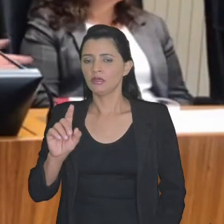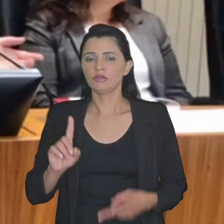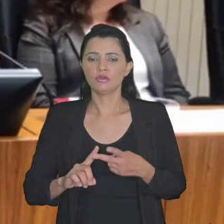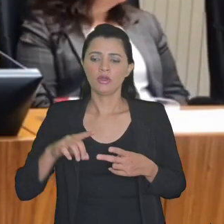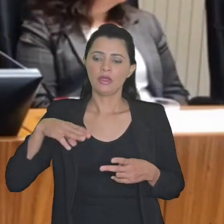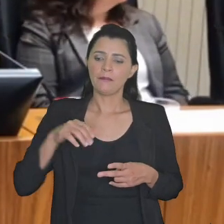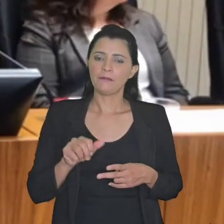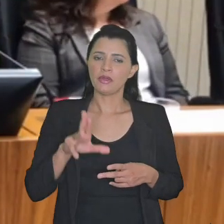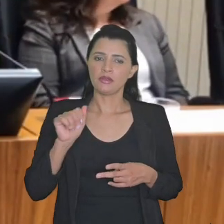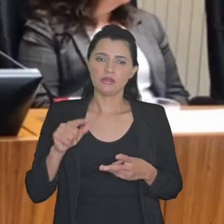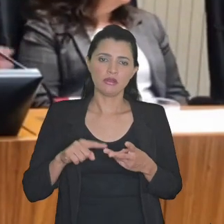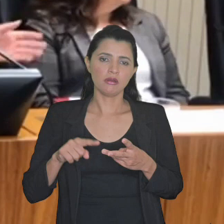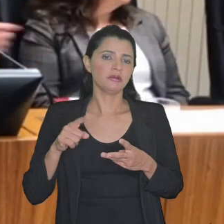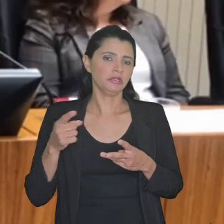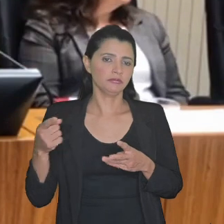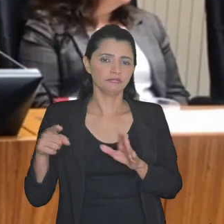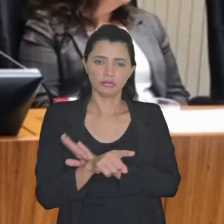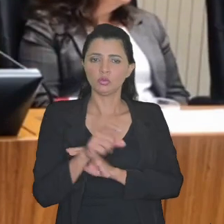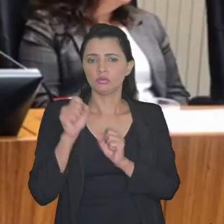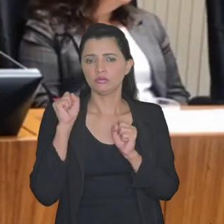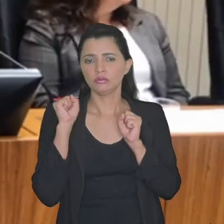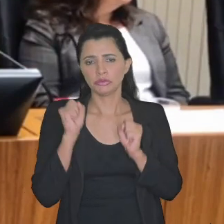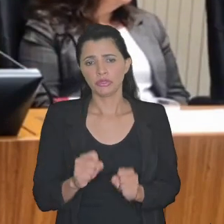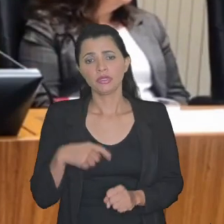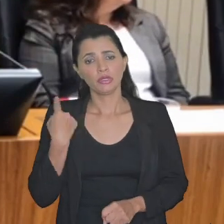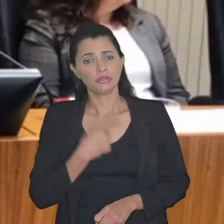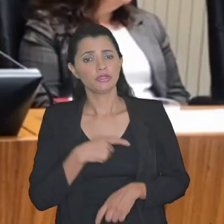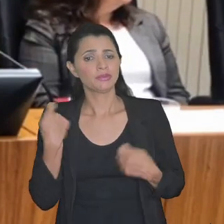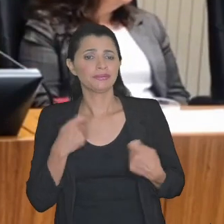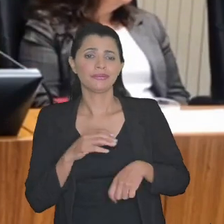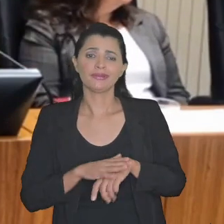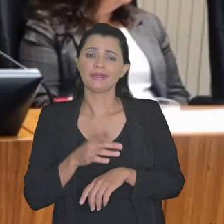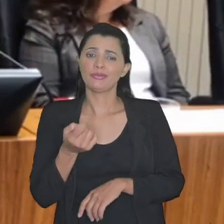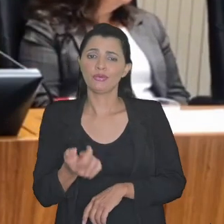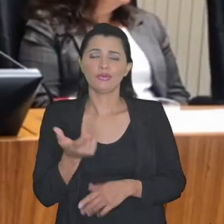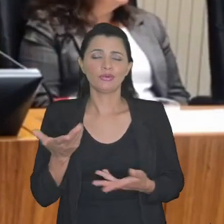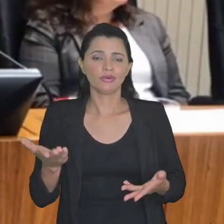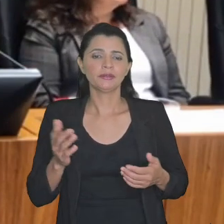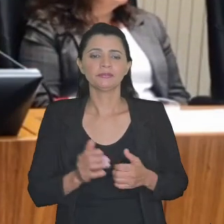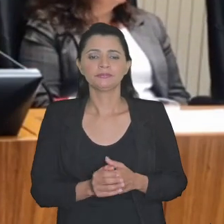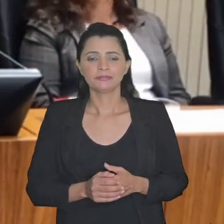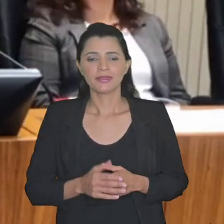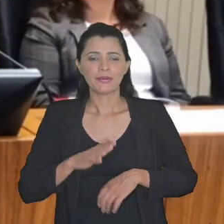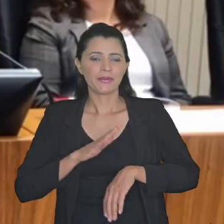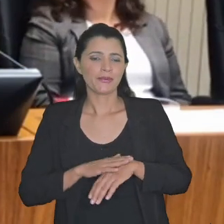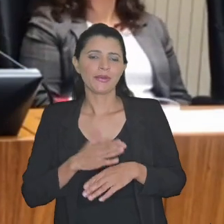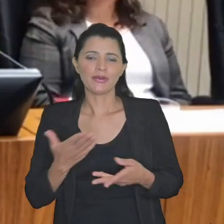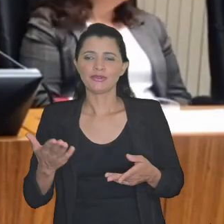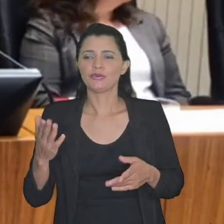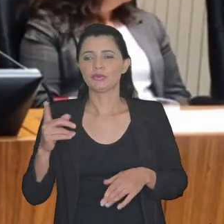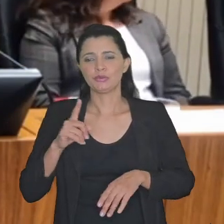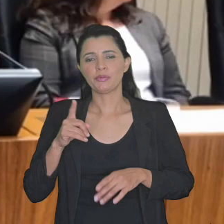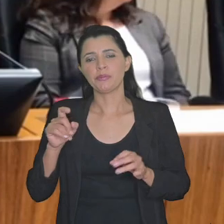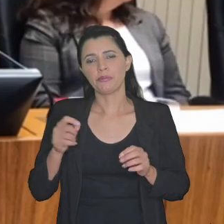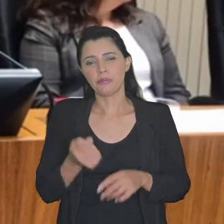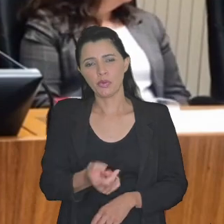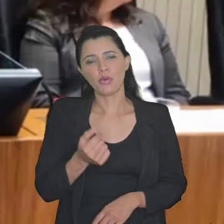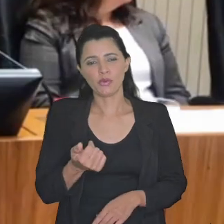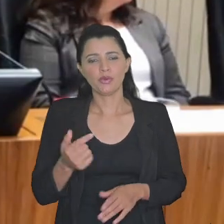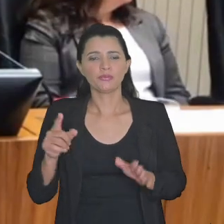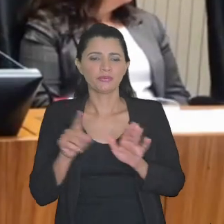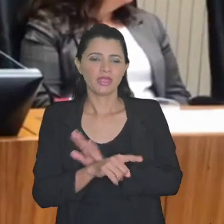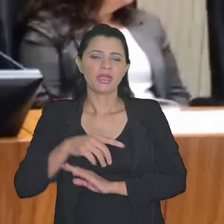depois doutora Mariana doutora se quiser fazer porque a gente precisaria de mais tempo acho que até pelo horário